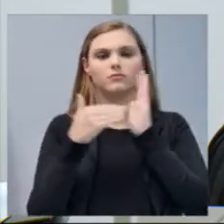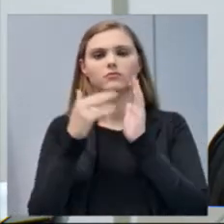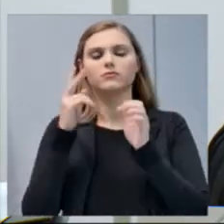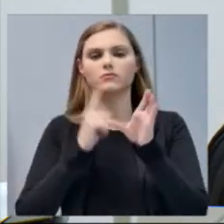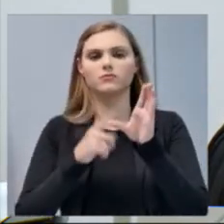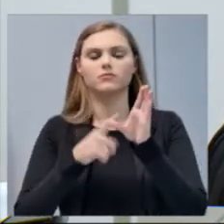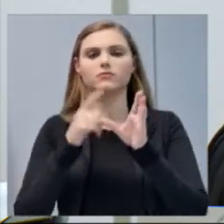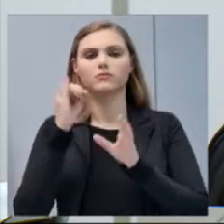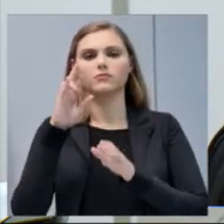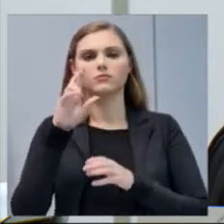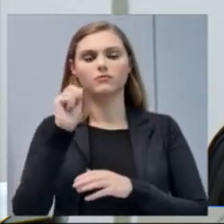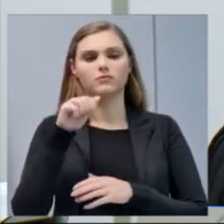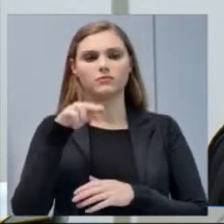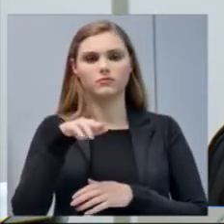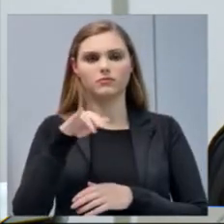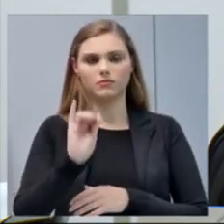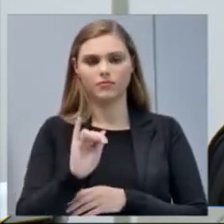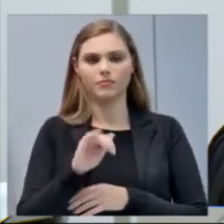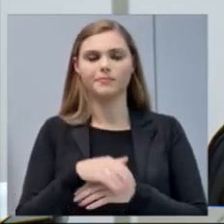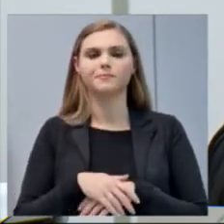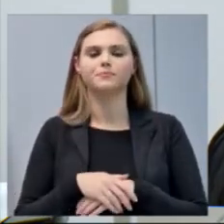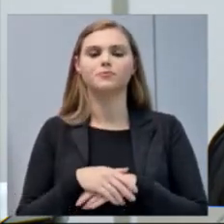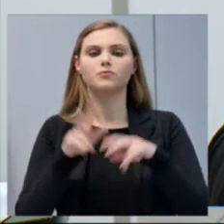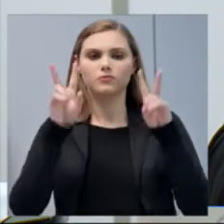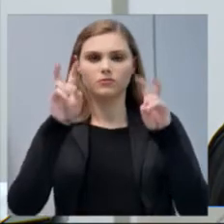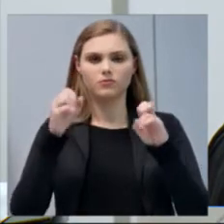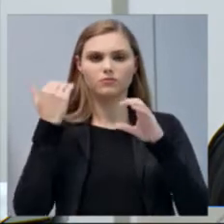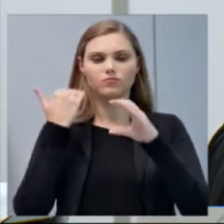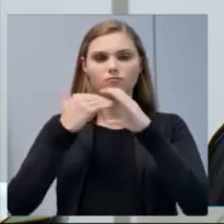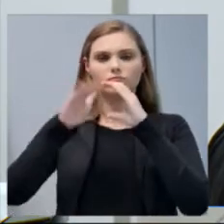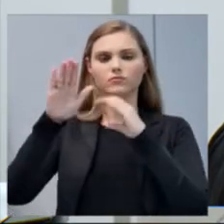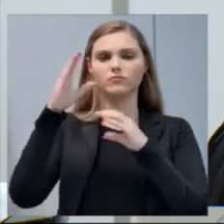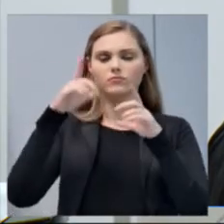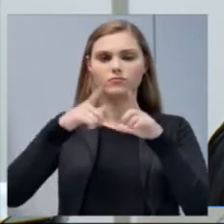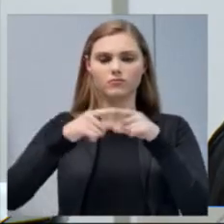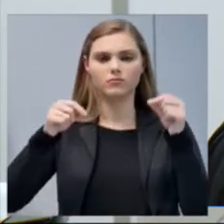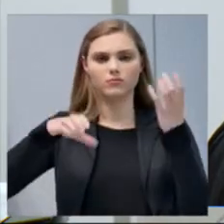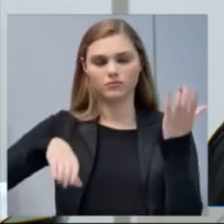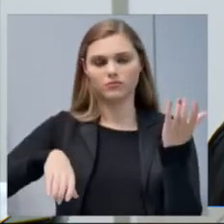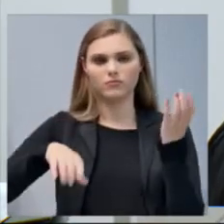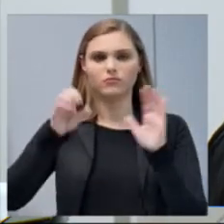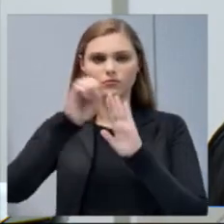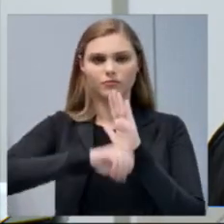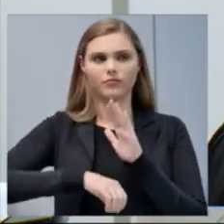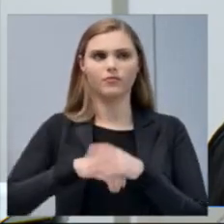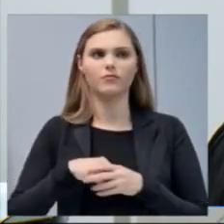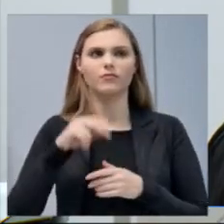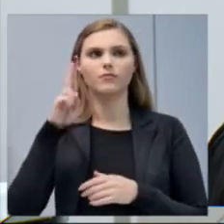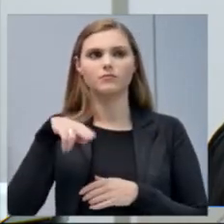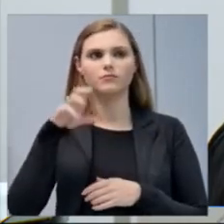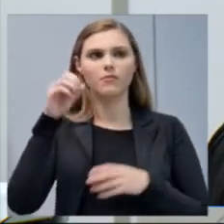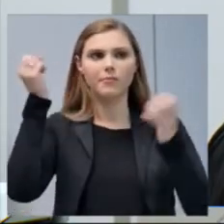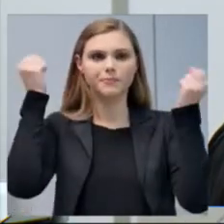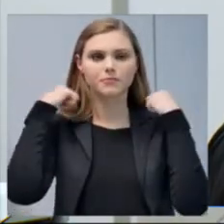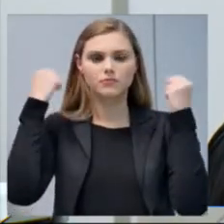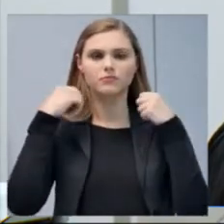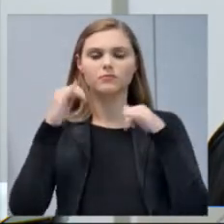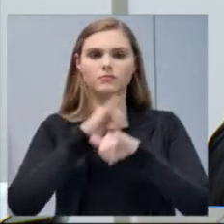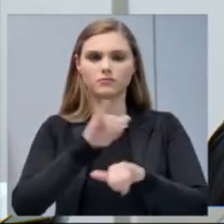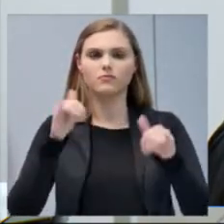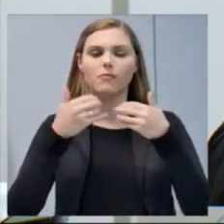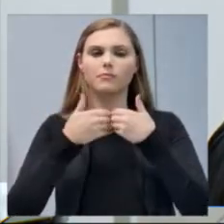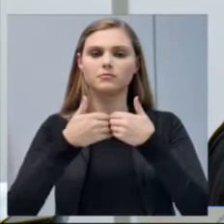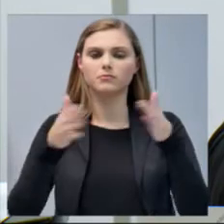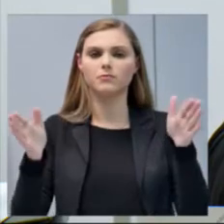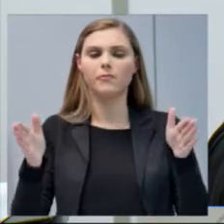encaminhado ao Ministério dos Transportes, em Brasília, da UNO Chapecó, informando sobre a abertura do processo